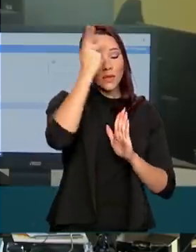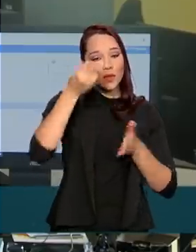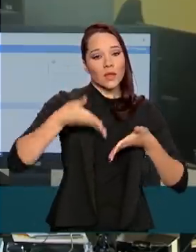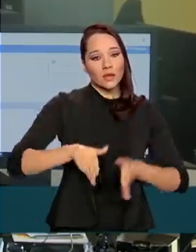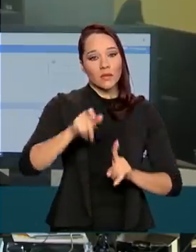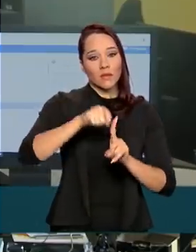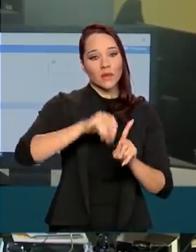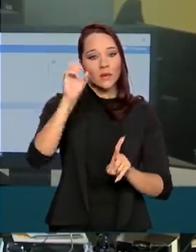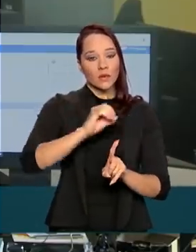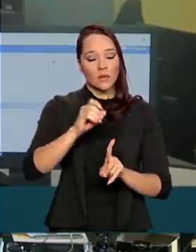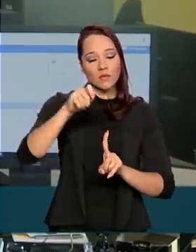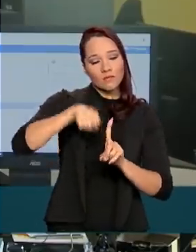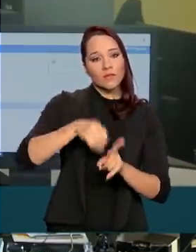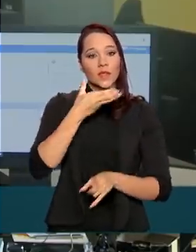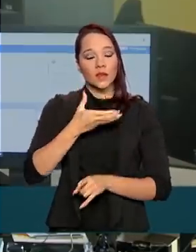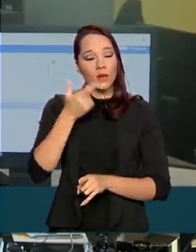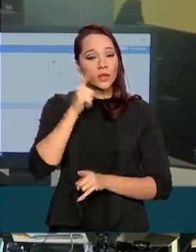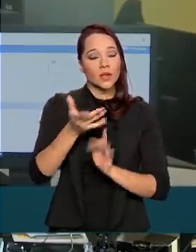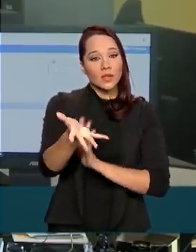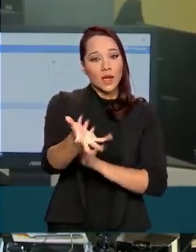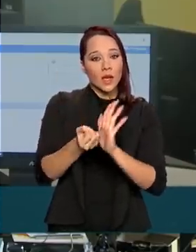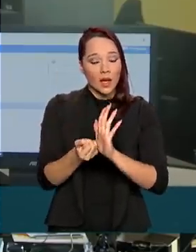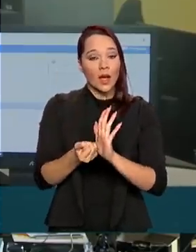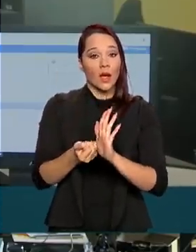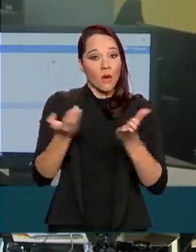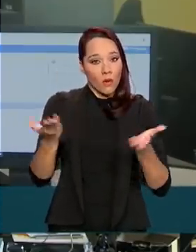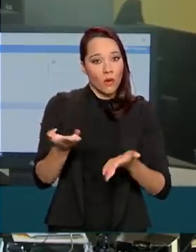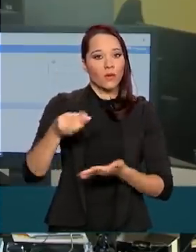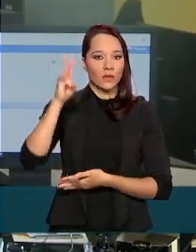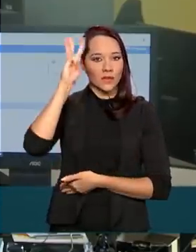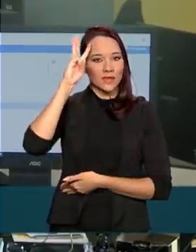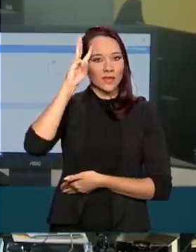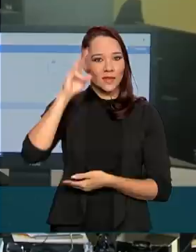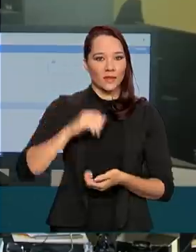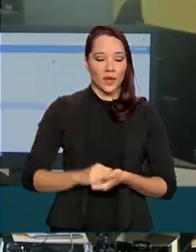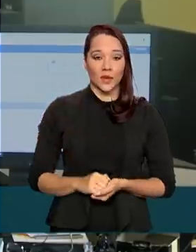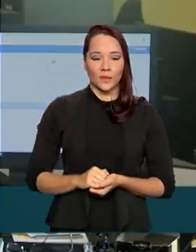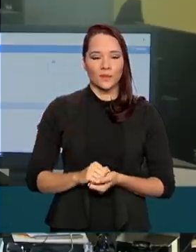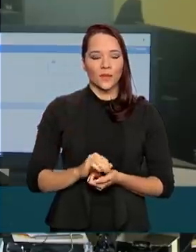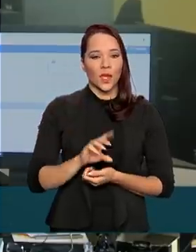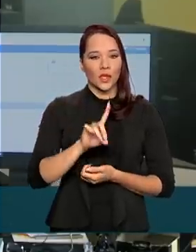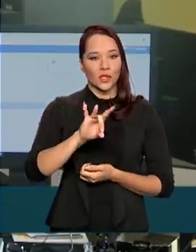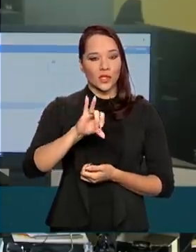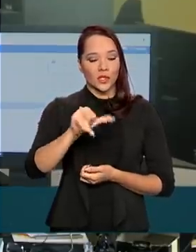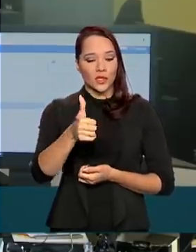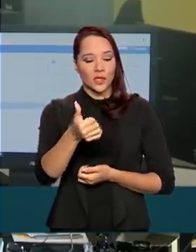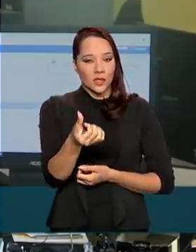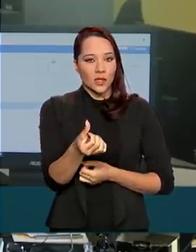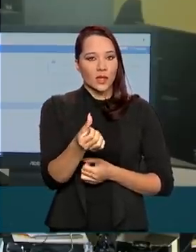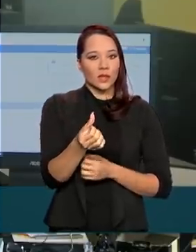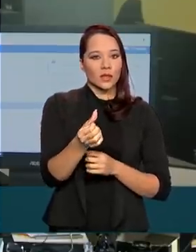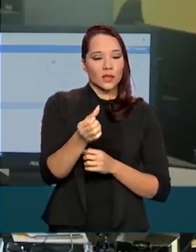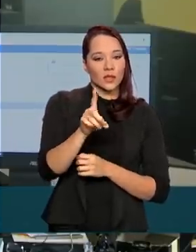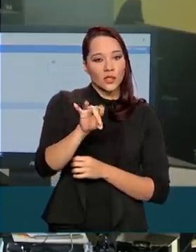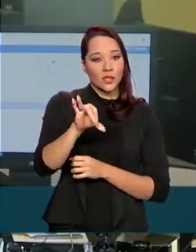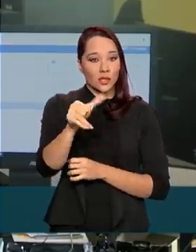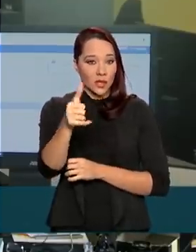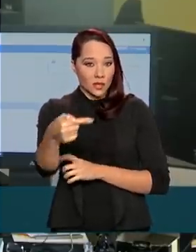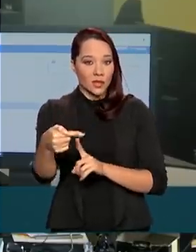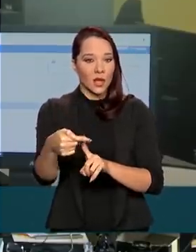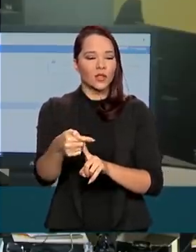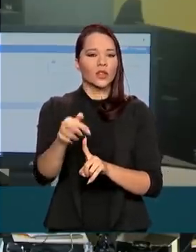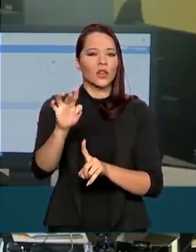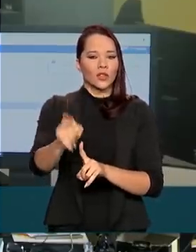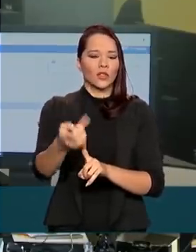outubro e dezembro, pode sacar a partir desta terça-feira. Entre 16 e 17 de junho, o benefício já